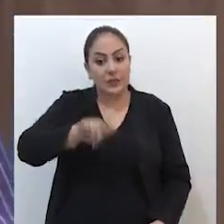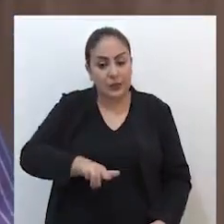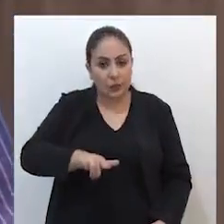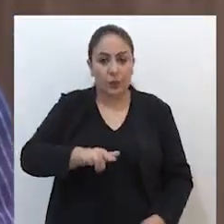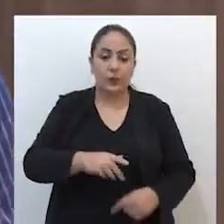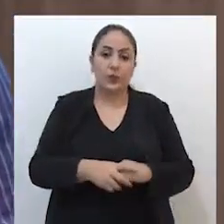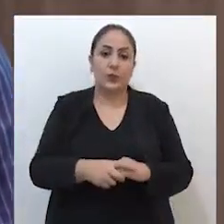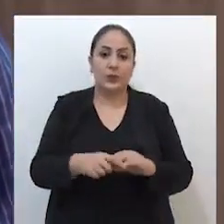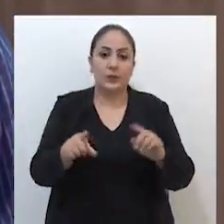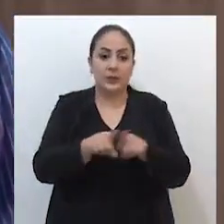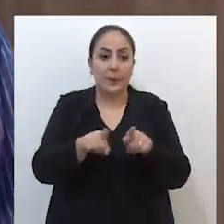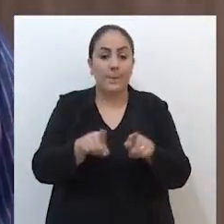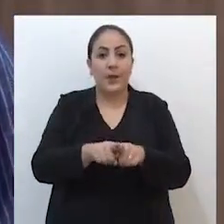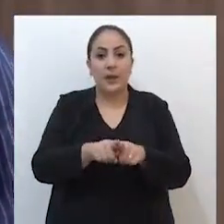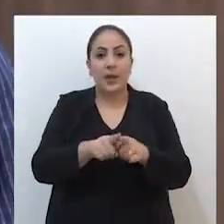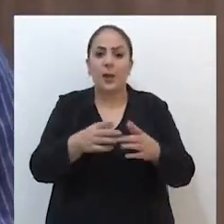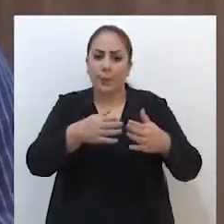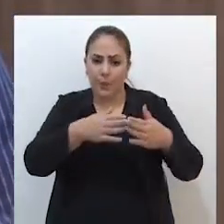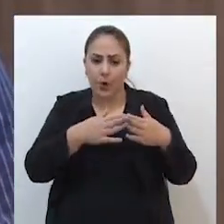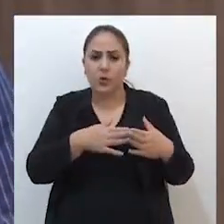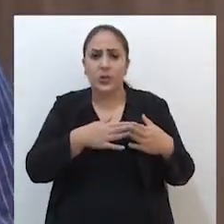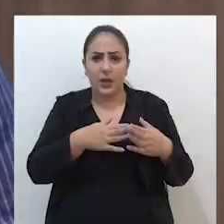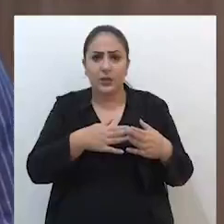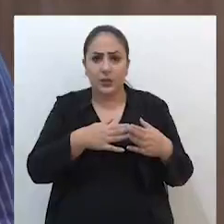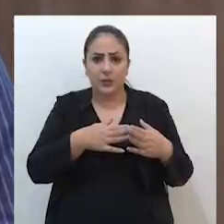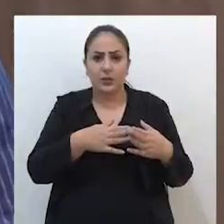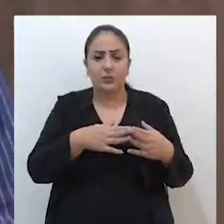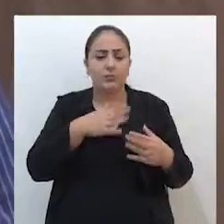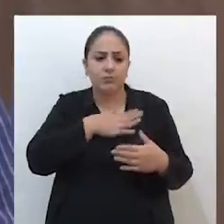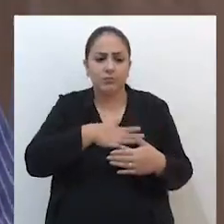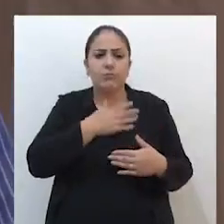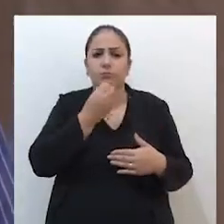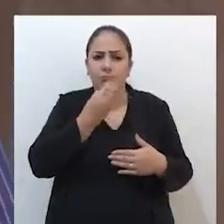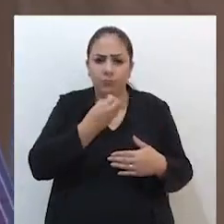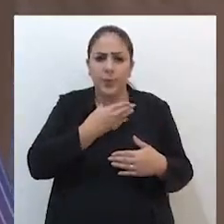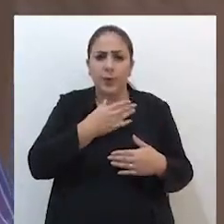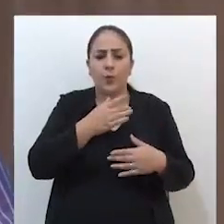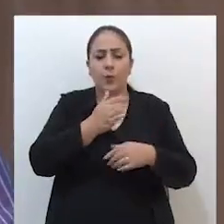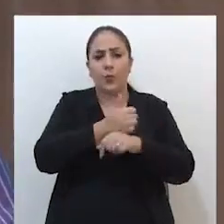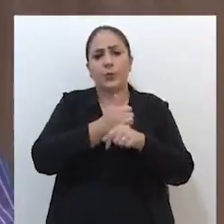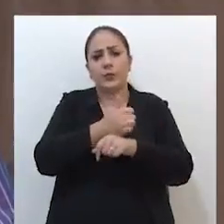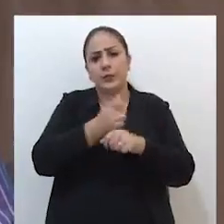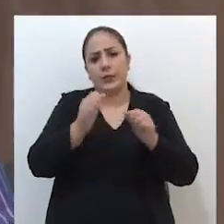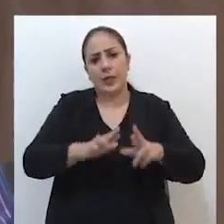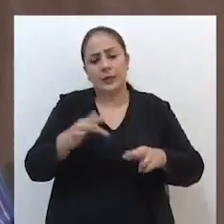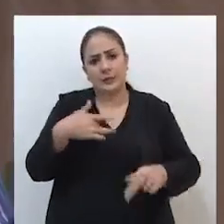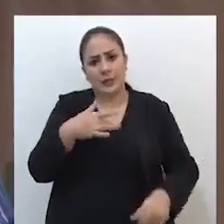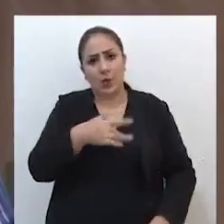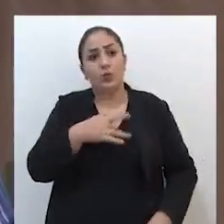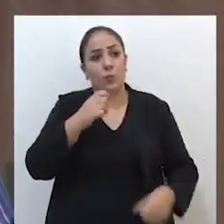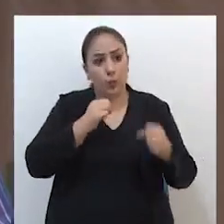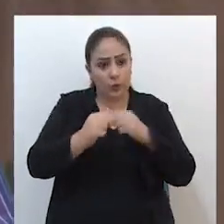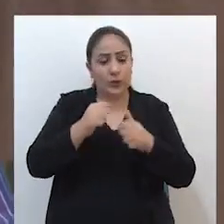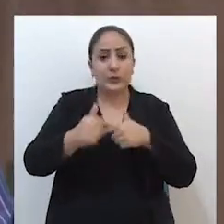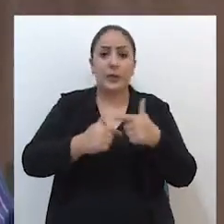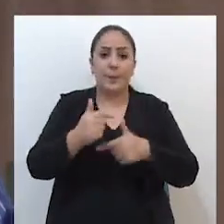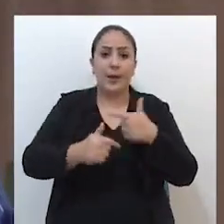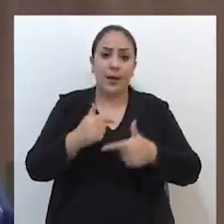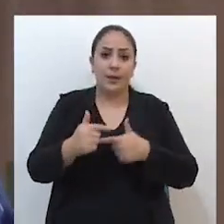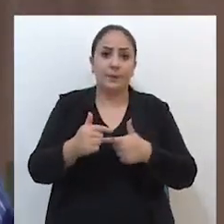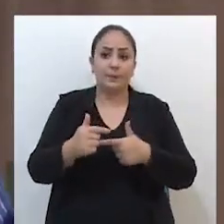reutilizável, ele realmente protege e também dá o conforto para o profissional da área de saúde de poder